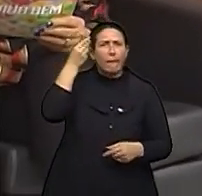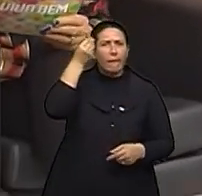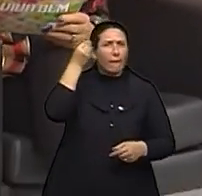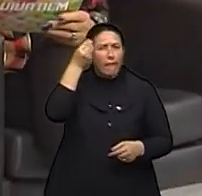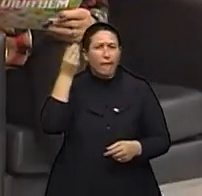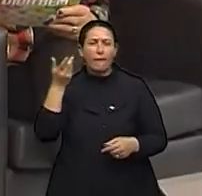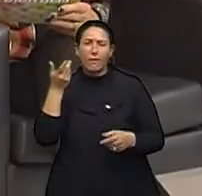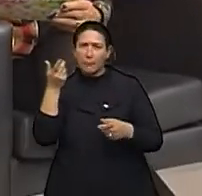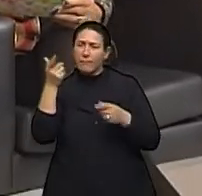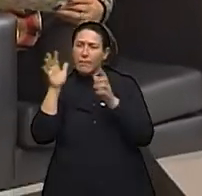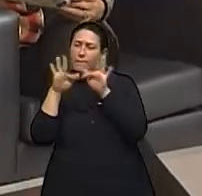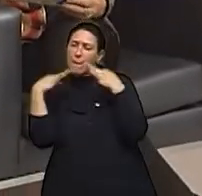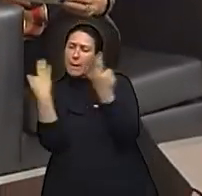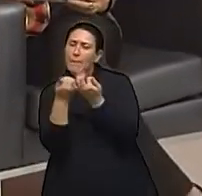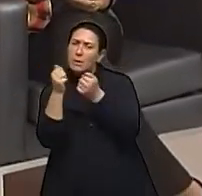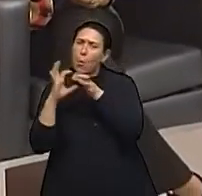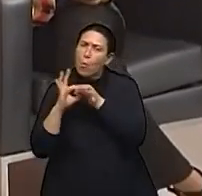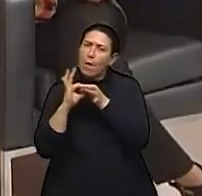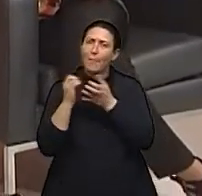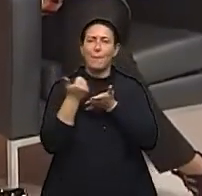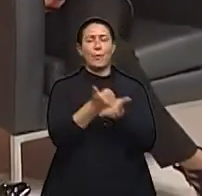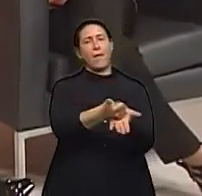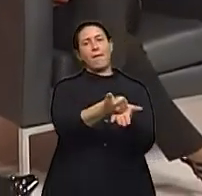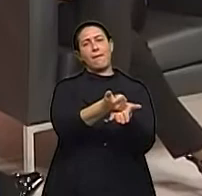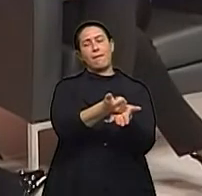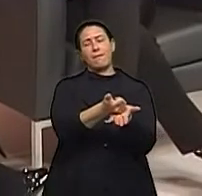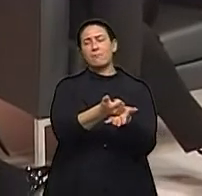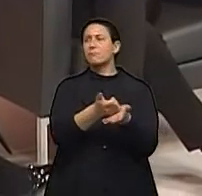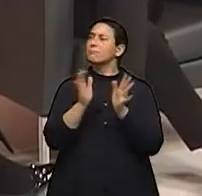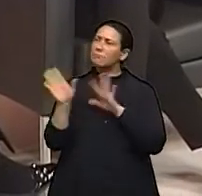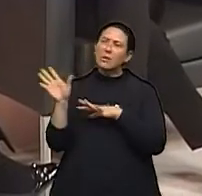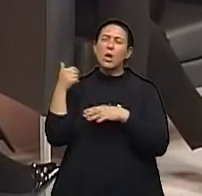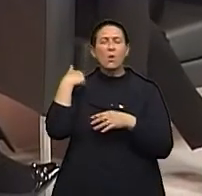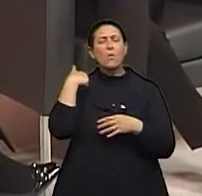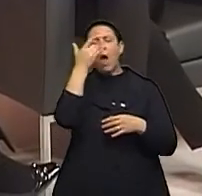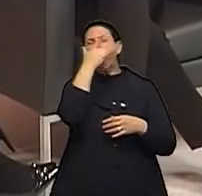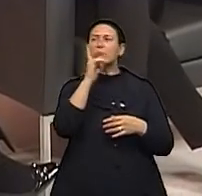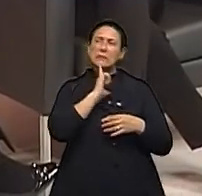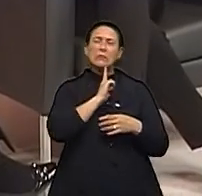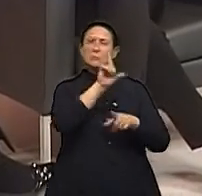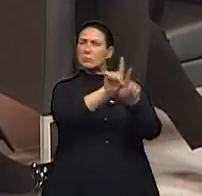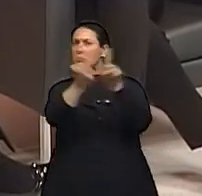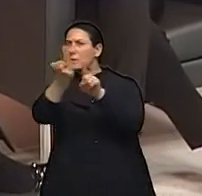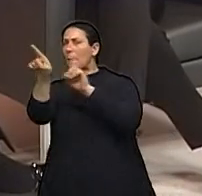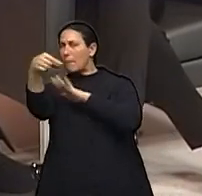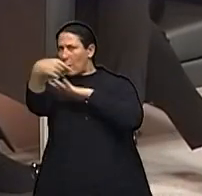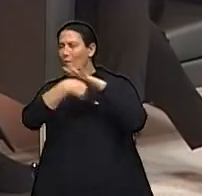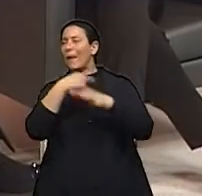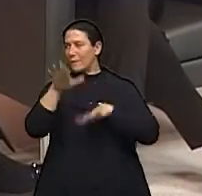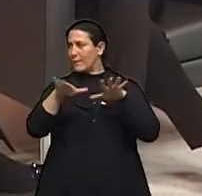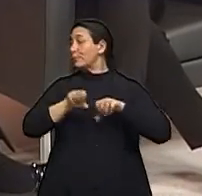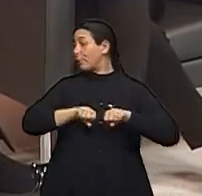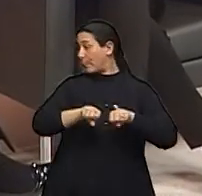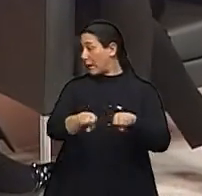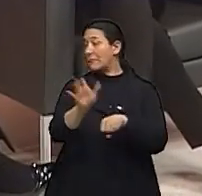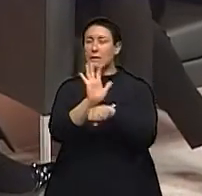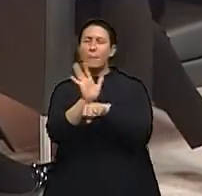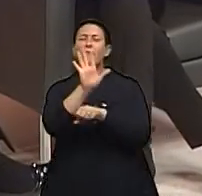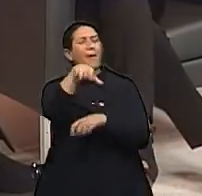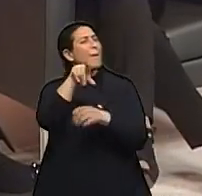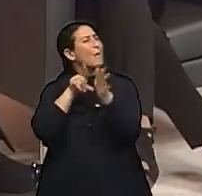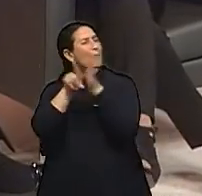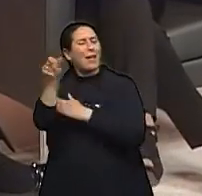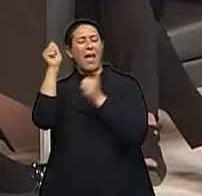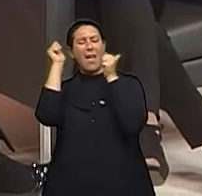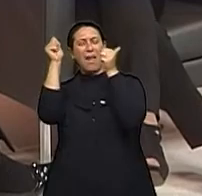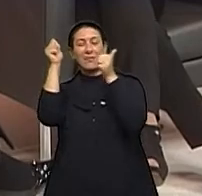que assumir para ajudar essa pessoa, né? Doutora, mas aí me vem aquela pergunta que eu tenho certeza que o pessoal de casa, quando me encontra no supermercado, quando me encontra no cinema, se fizeste a